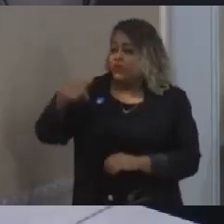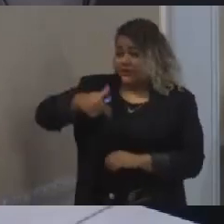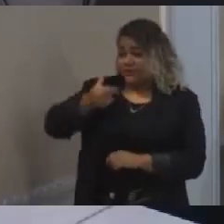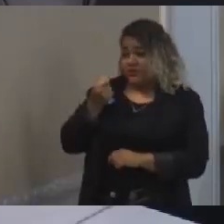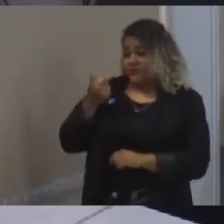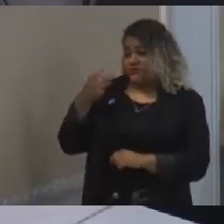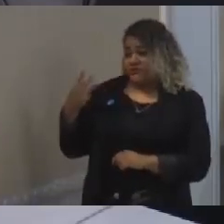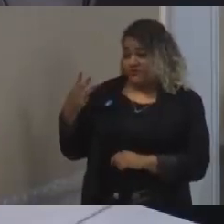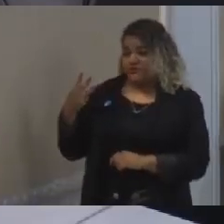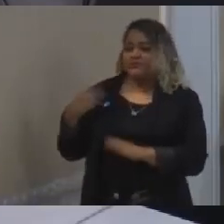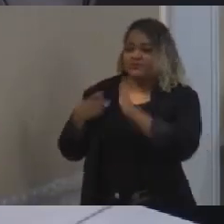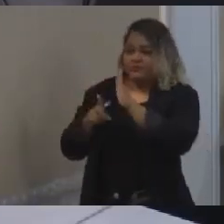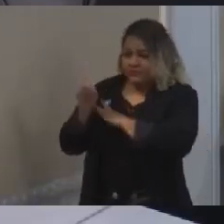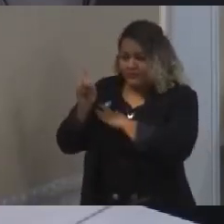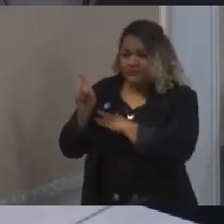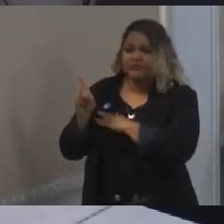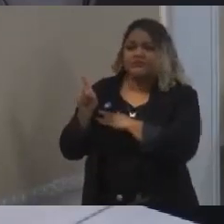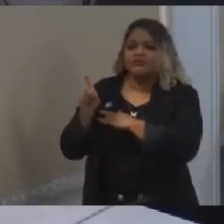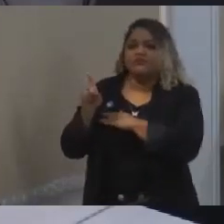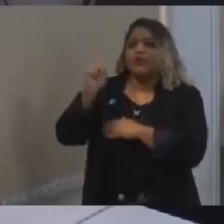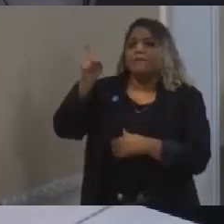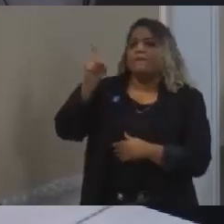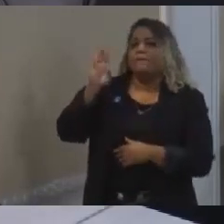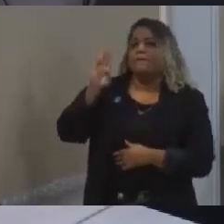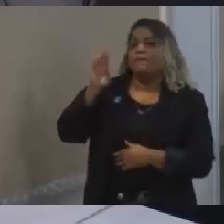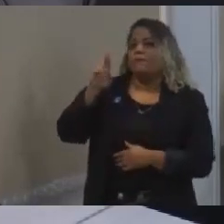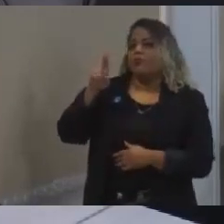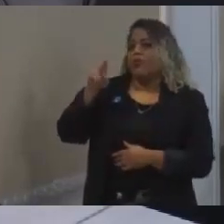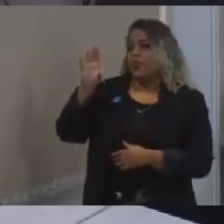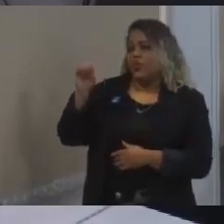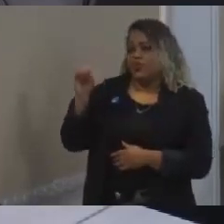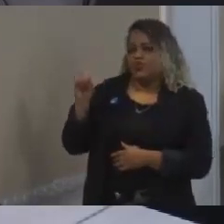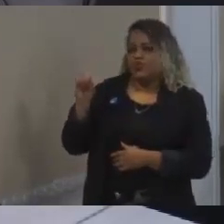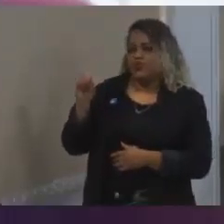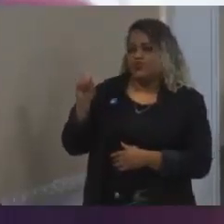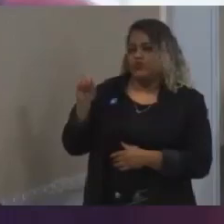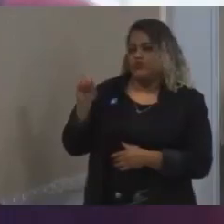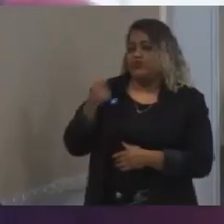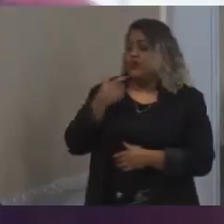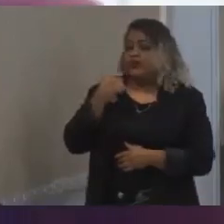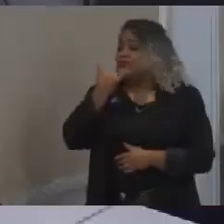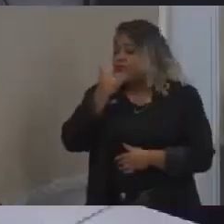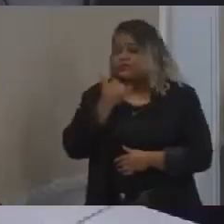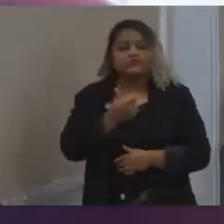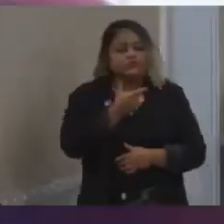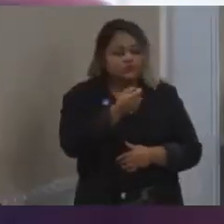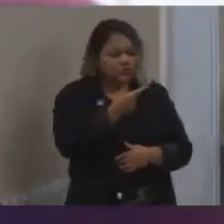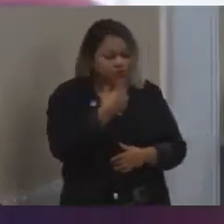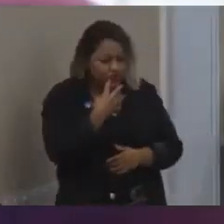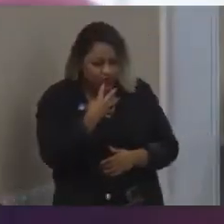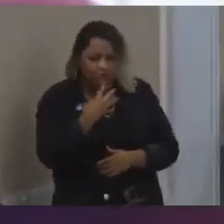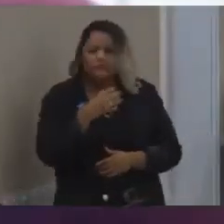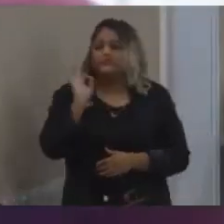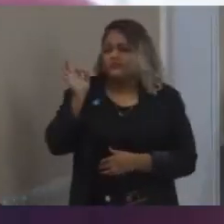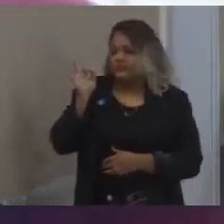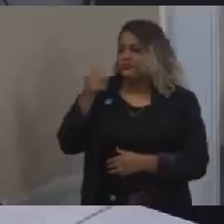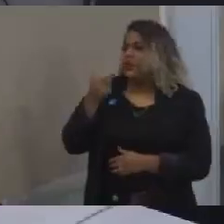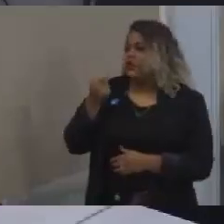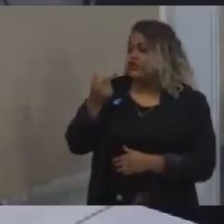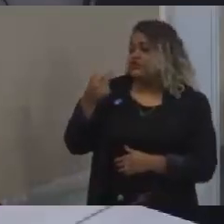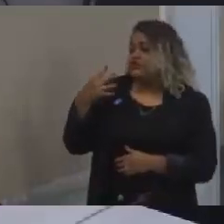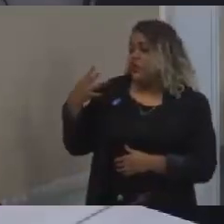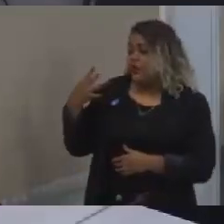aí eu vou até rebater essa pergunta para você, Bruno Pacelli. Não, para 2024, onde é o senhor está falando? 2024, a gente projetando em 2023 para prever em